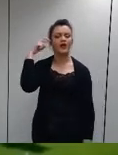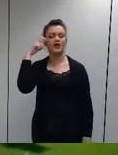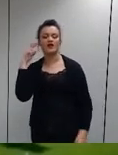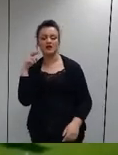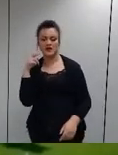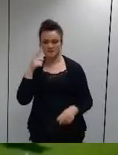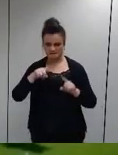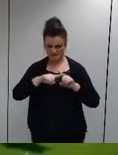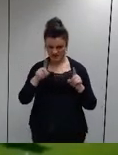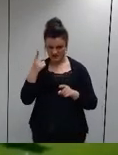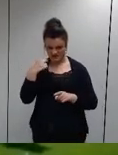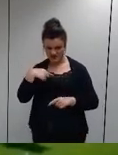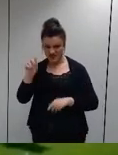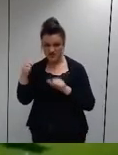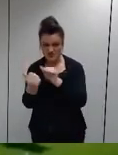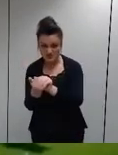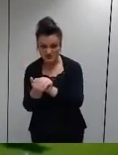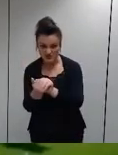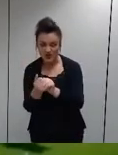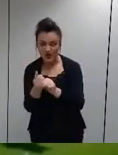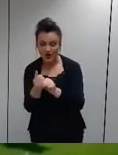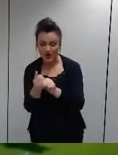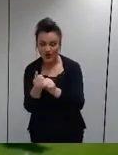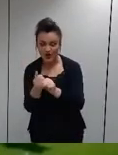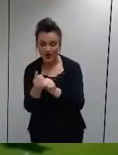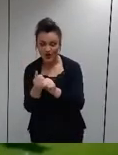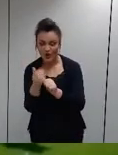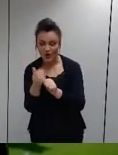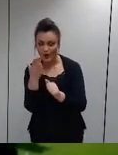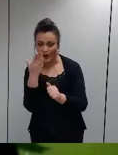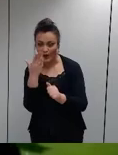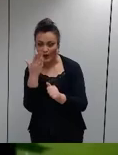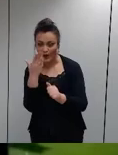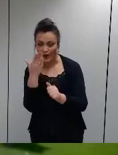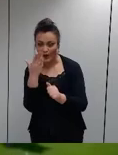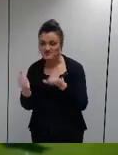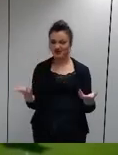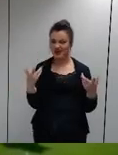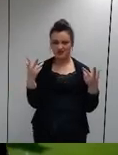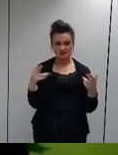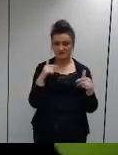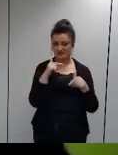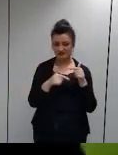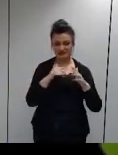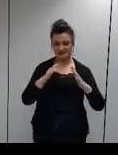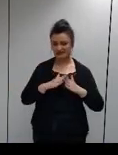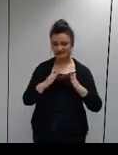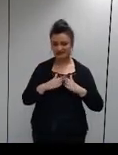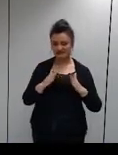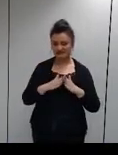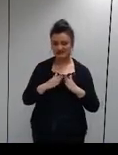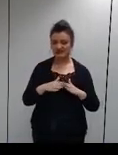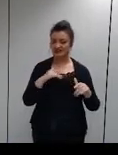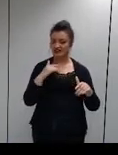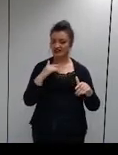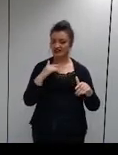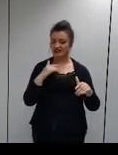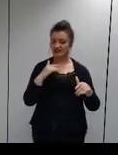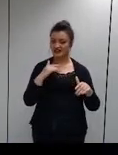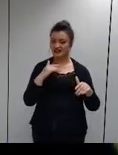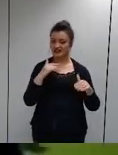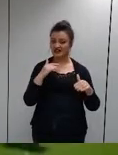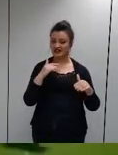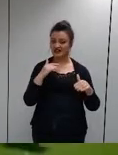que antes mesmo do início da pandemia já tinha parte da equipe em trabalho remoto. Para o ministro, a tendência é cada vez mais